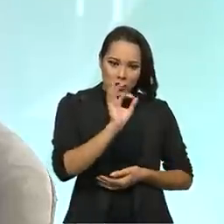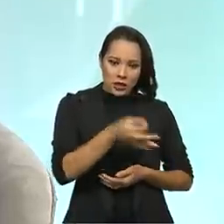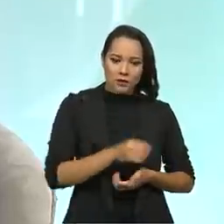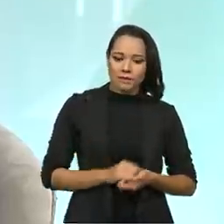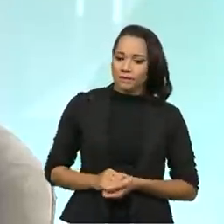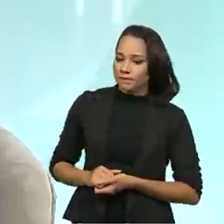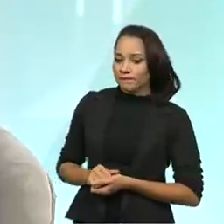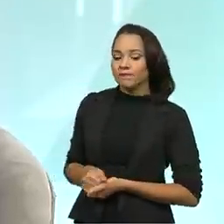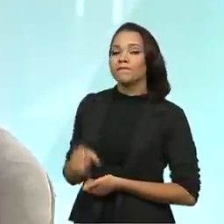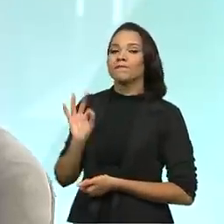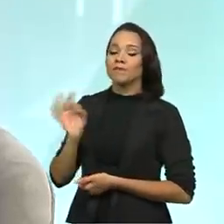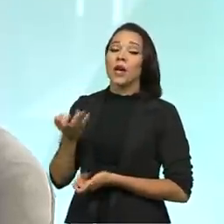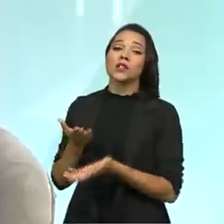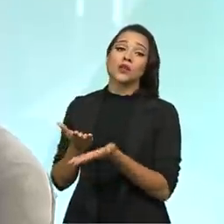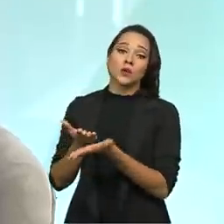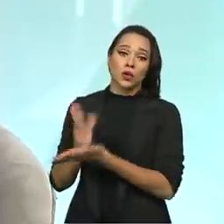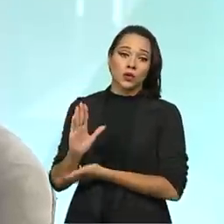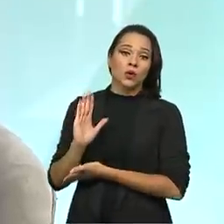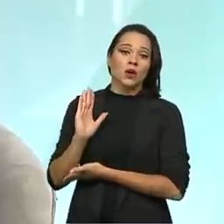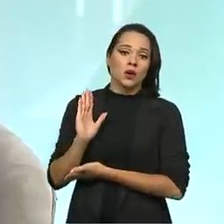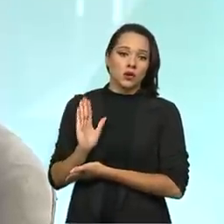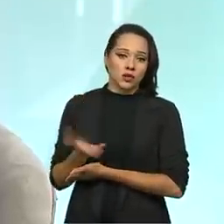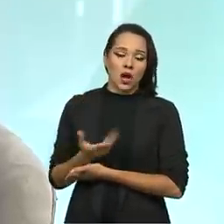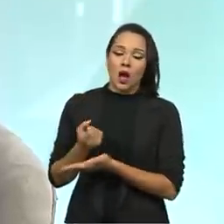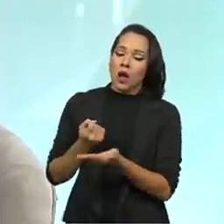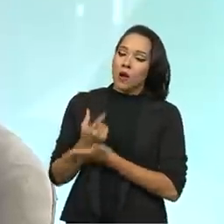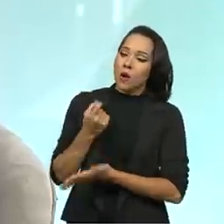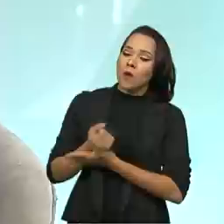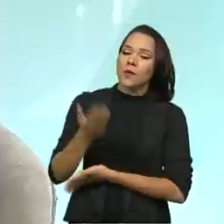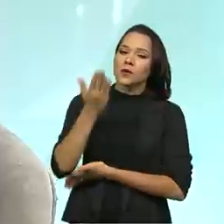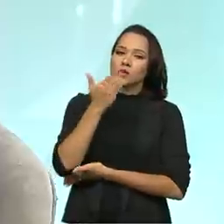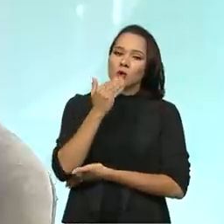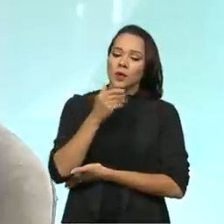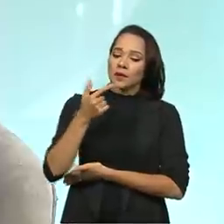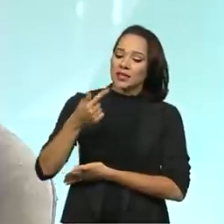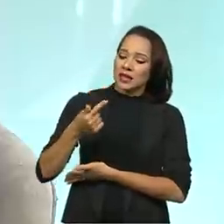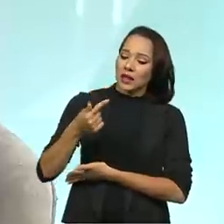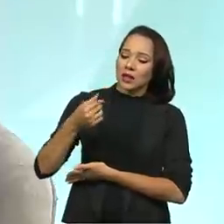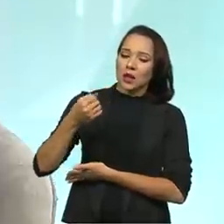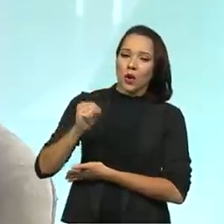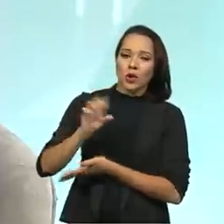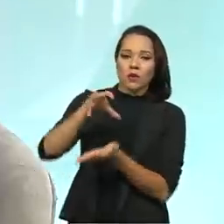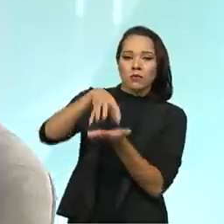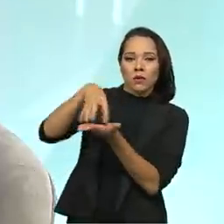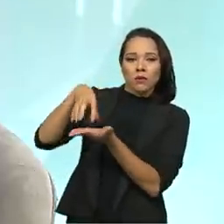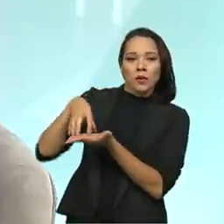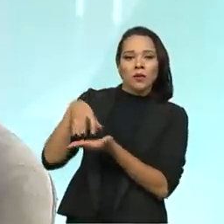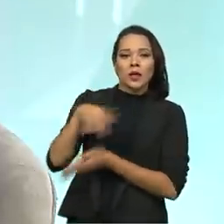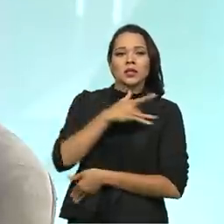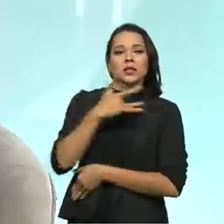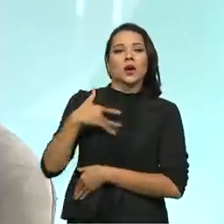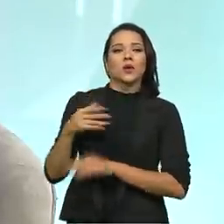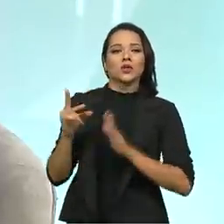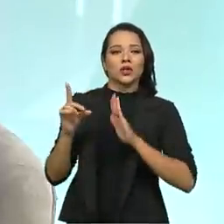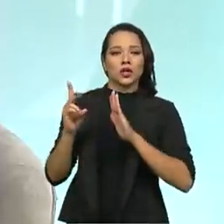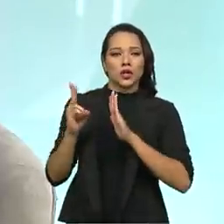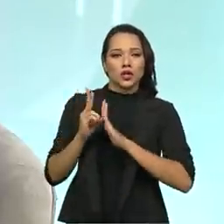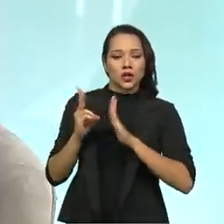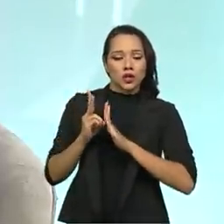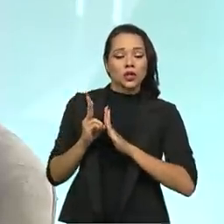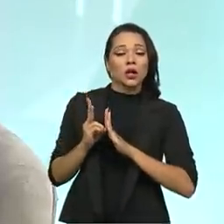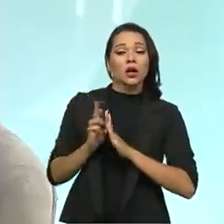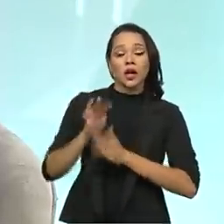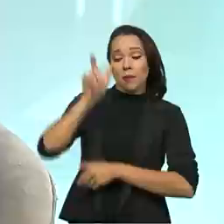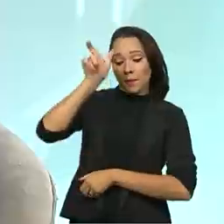Olha, nós autorizamos a compra de alimentação para 78 unidades básicas de saúde indígena, né? Para que o